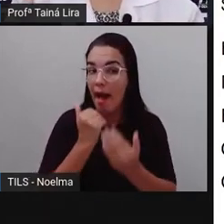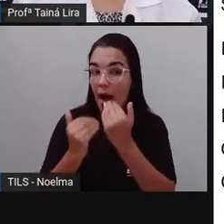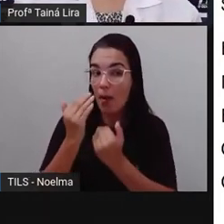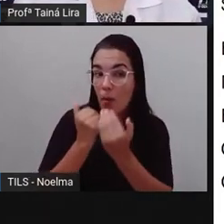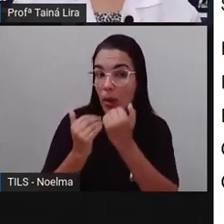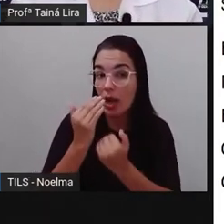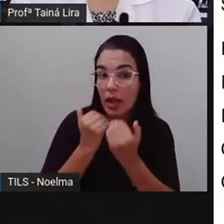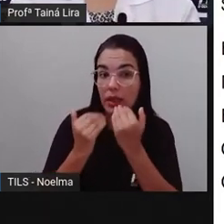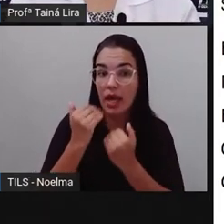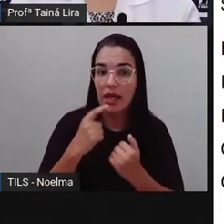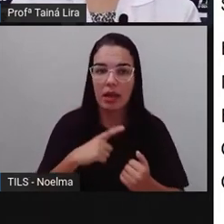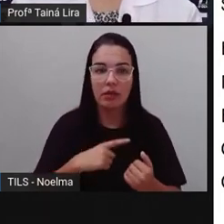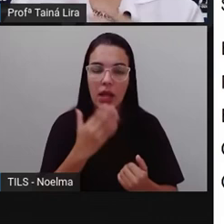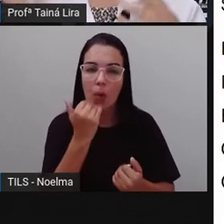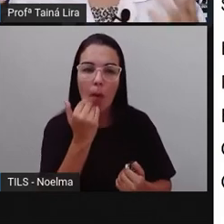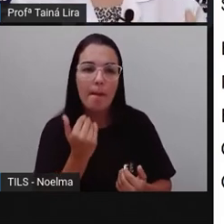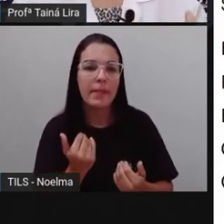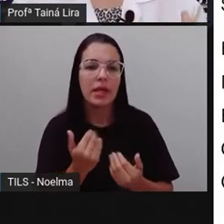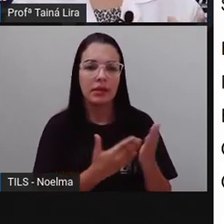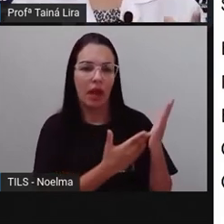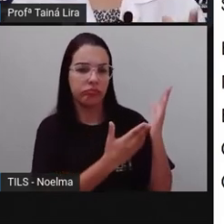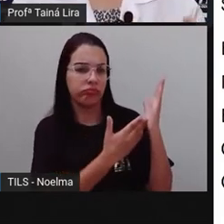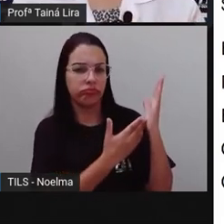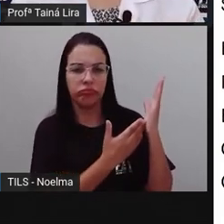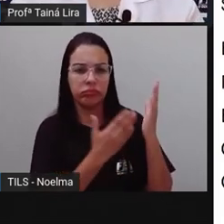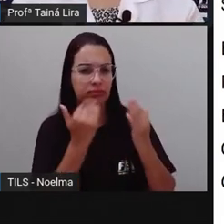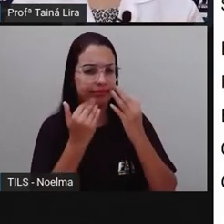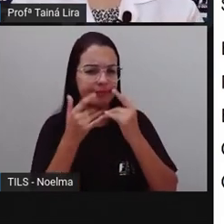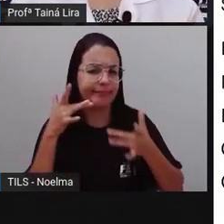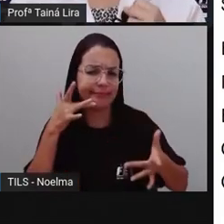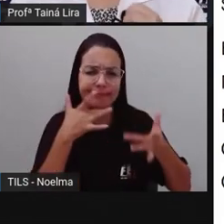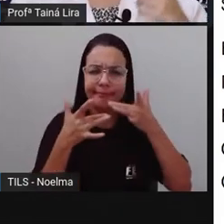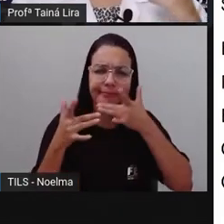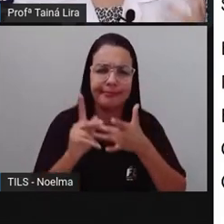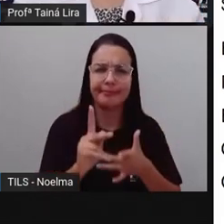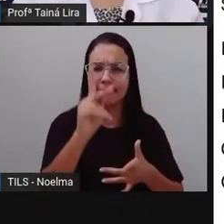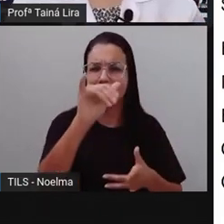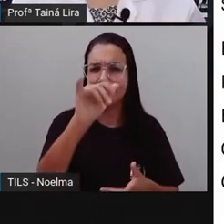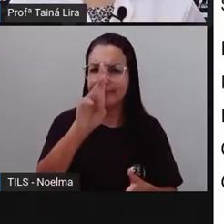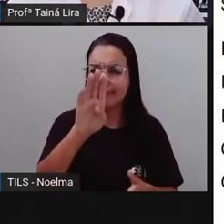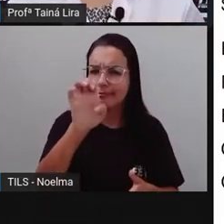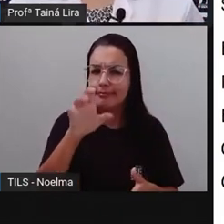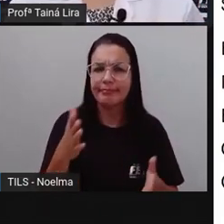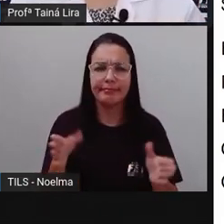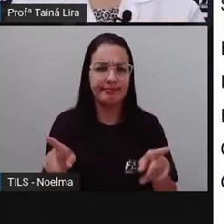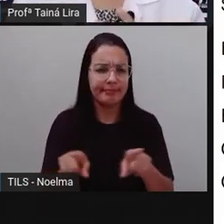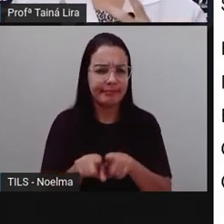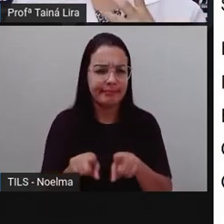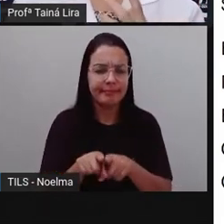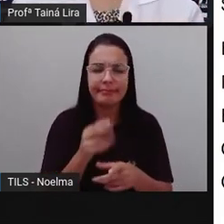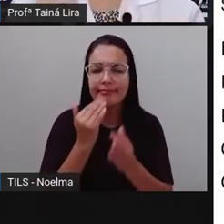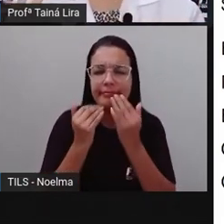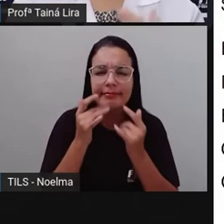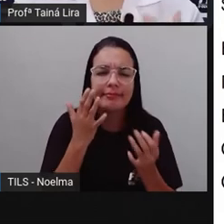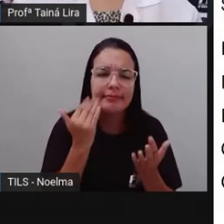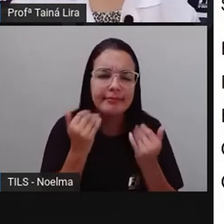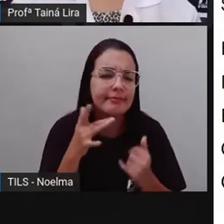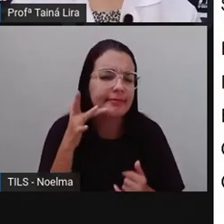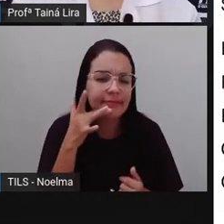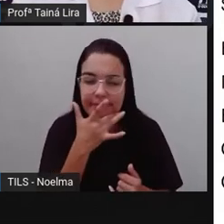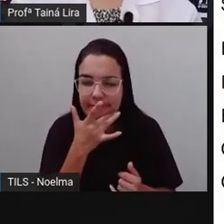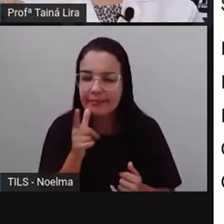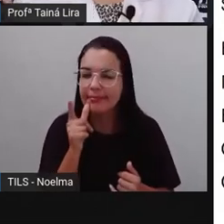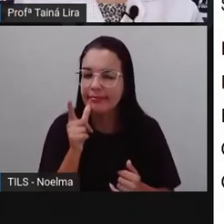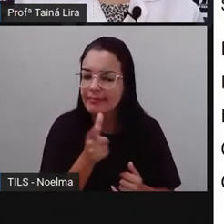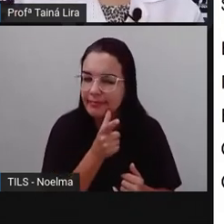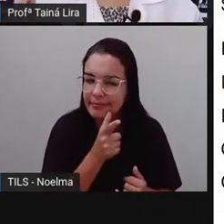da culinária, nós temos aí pratos, né, como o quibe e a esfirra, que nós costumamos aí lanchar.